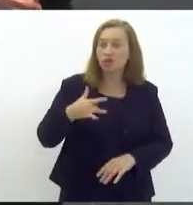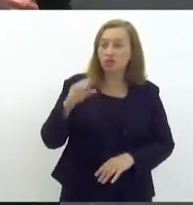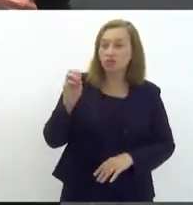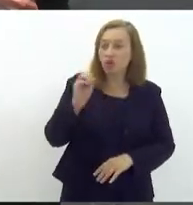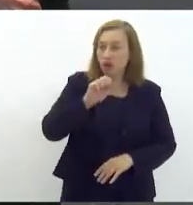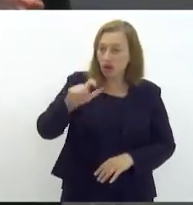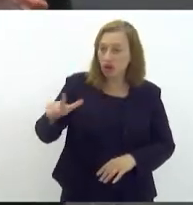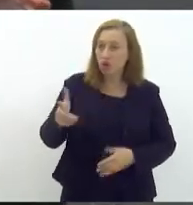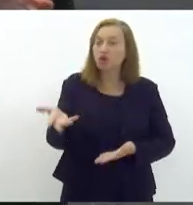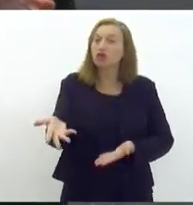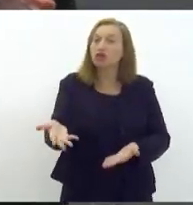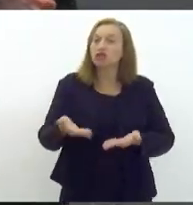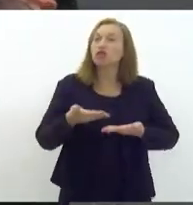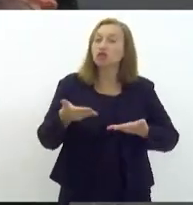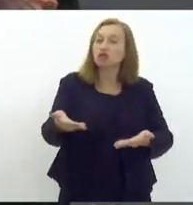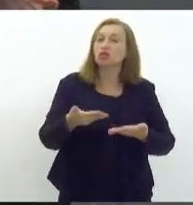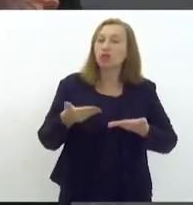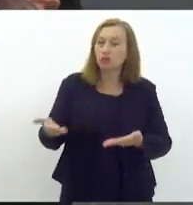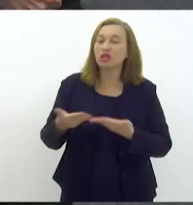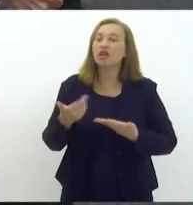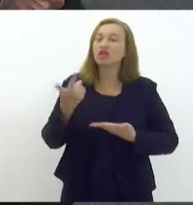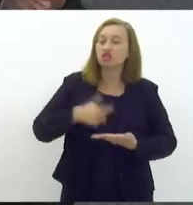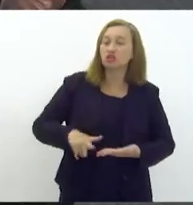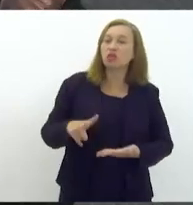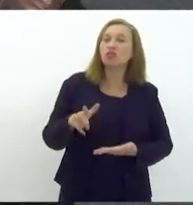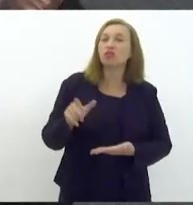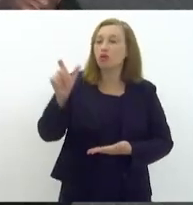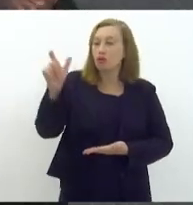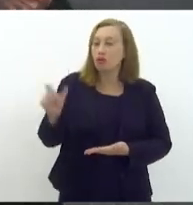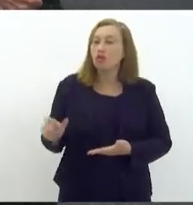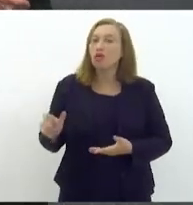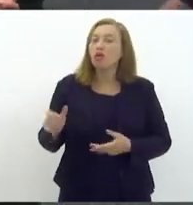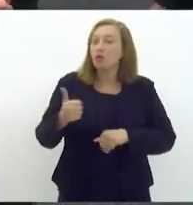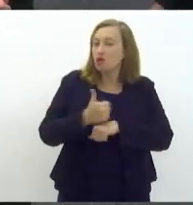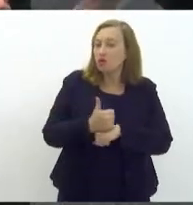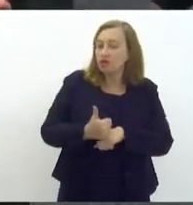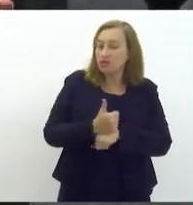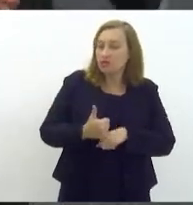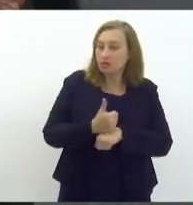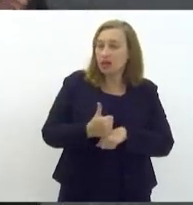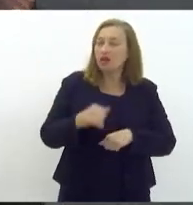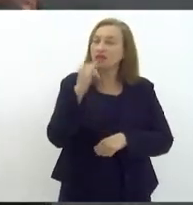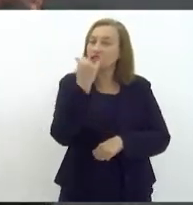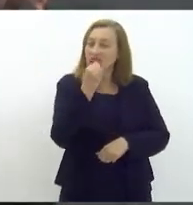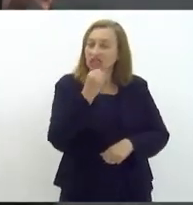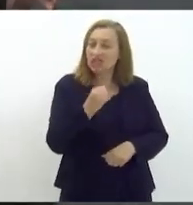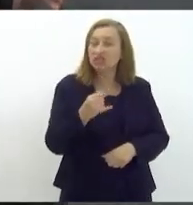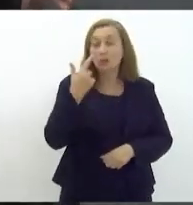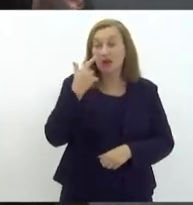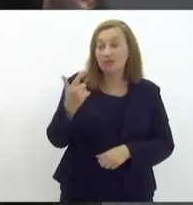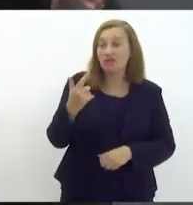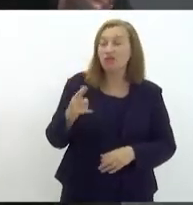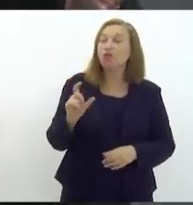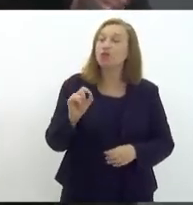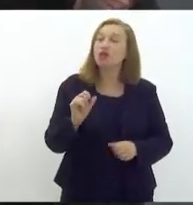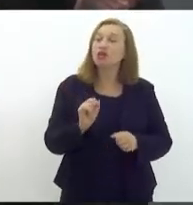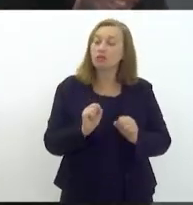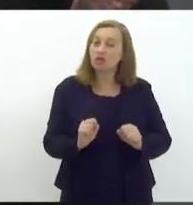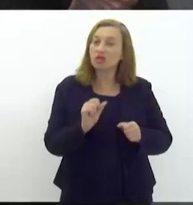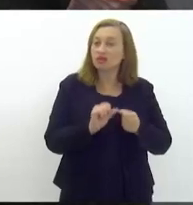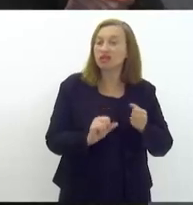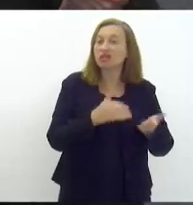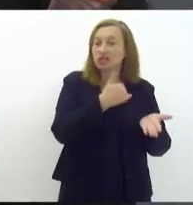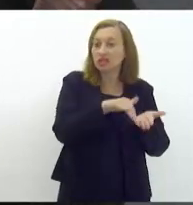e chamar, outra vez, dentistas e ver o que o governo pode e deve fazer, sobretudo a Secretaria de